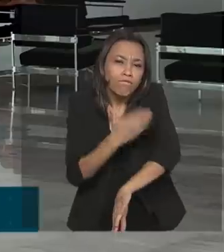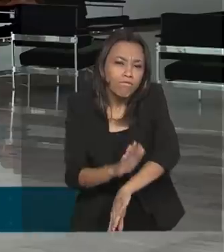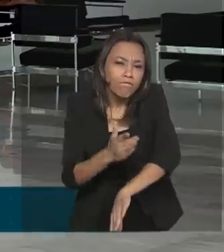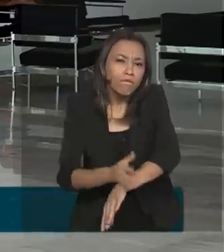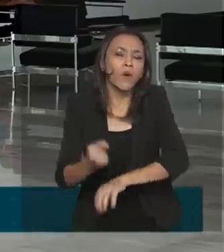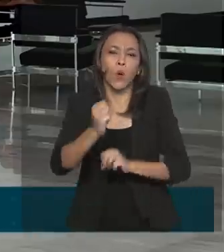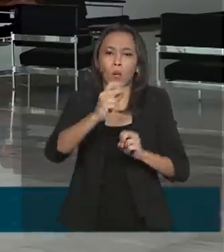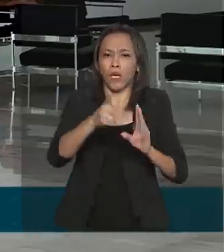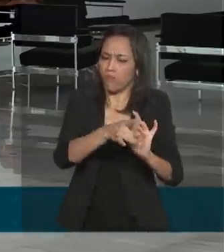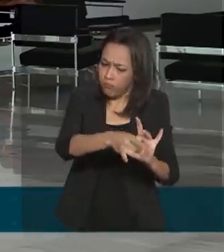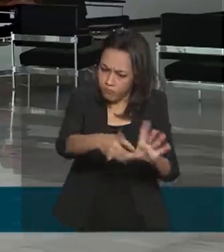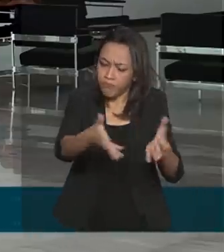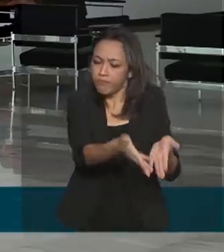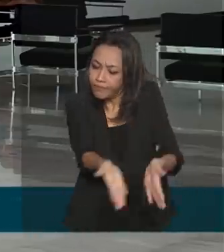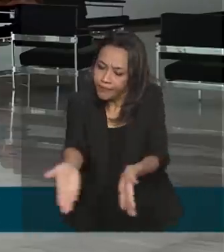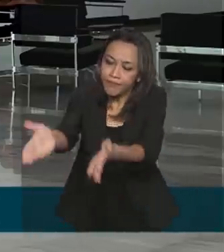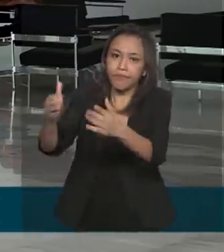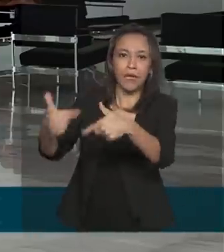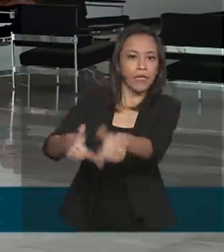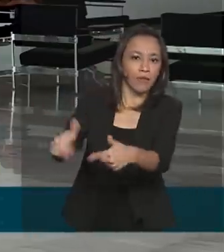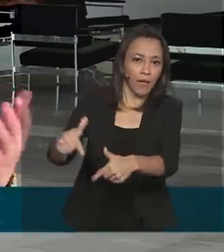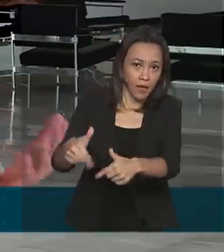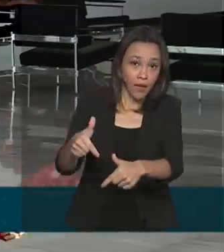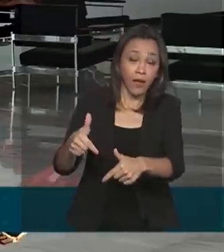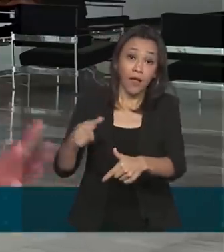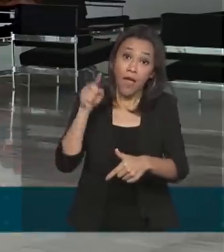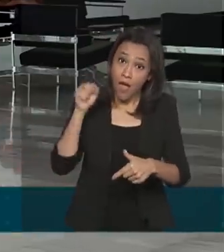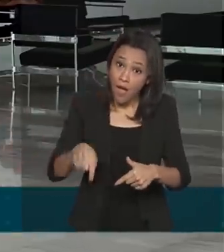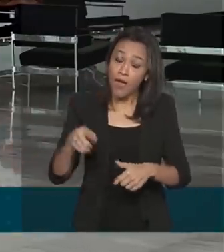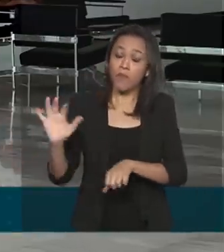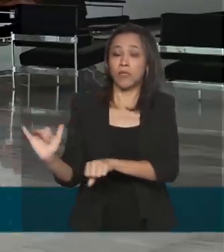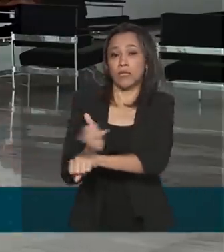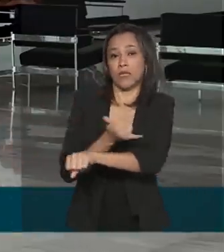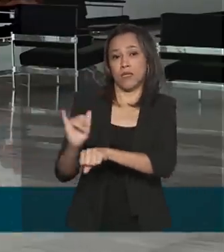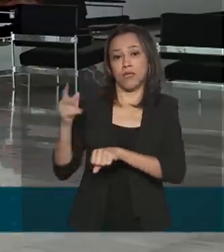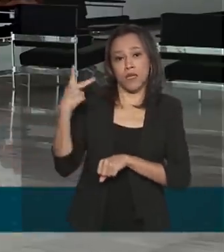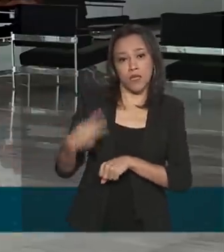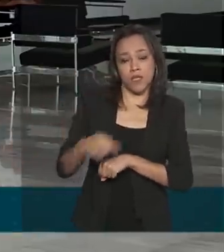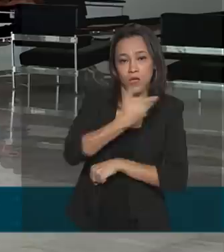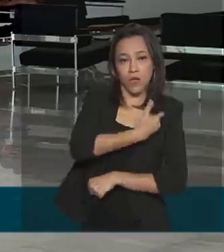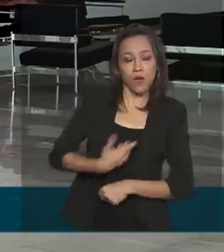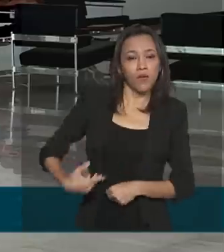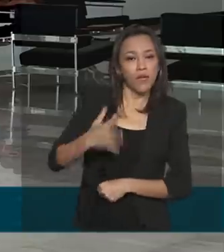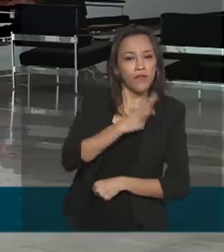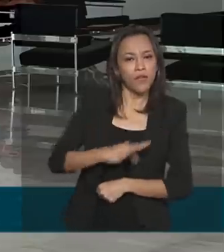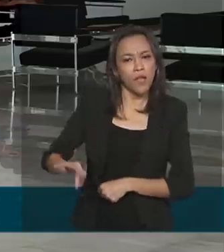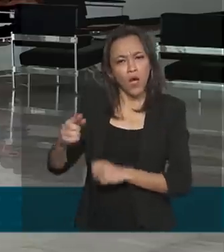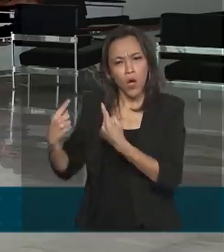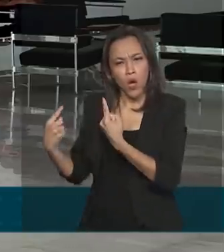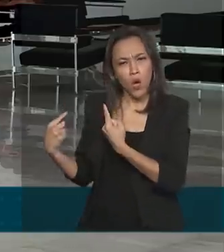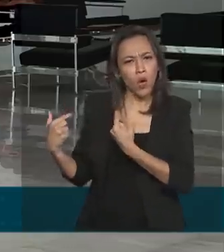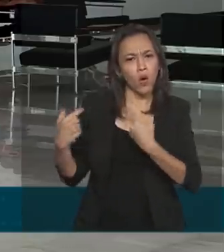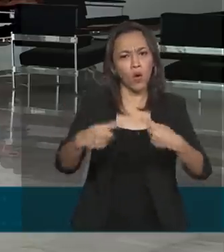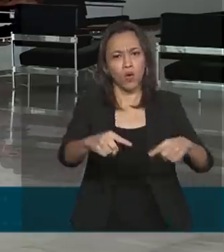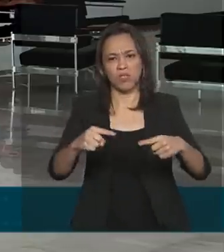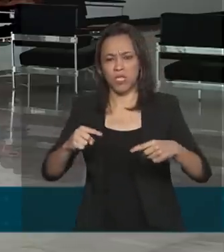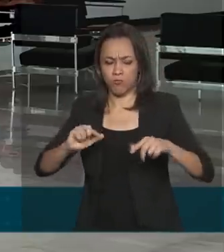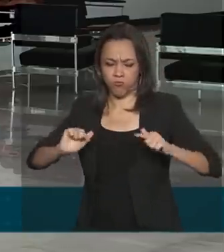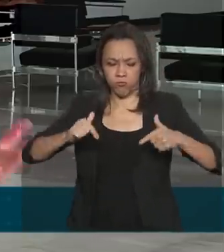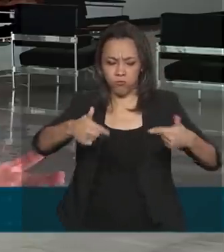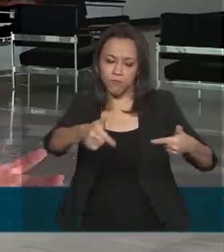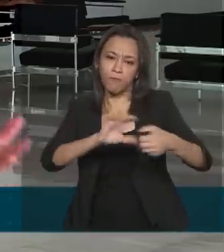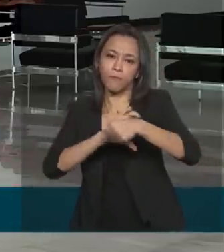autorizados a exercer a profissão. Essa foi uma das primeiras medidas adotadas pelo governo federal no enfrentamento à pandemia. Os